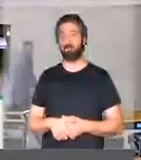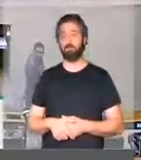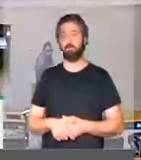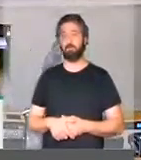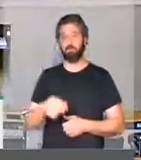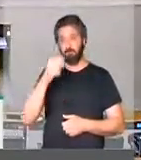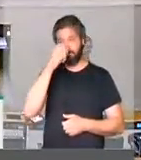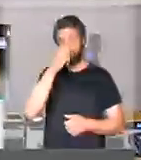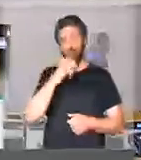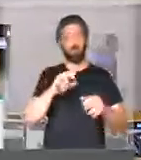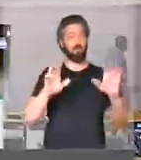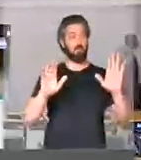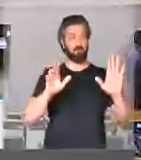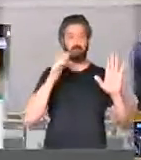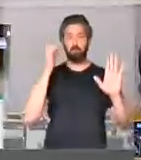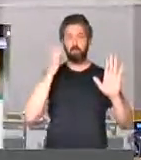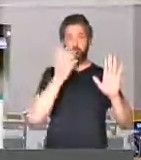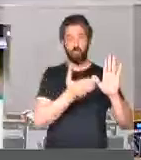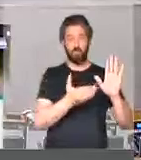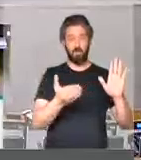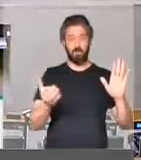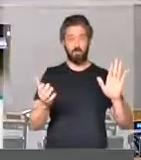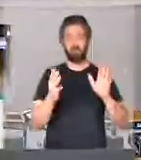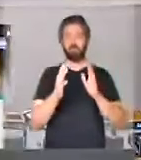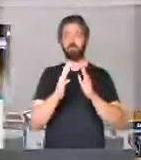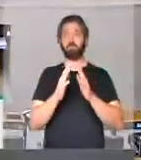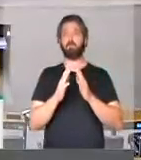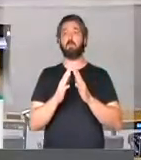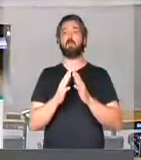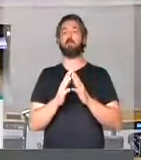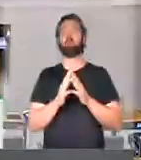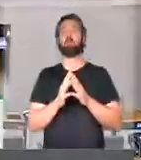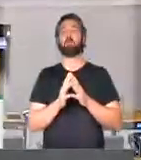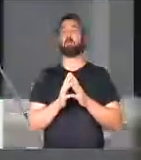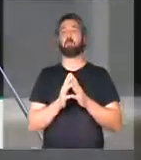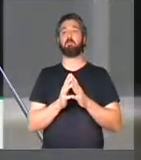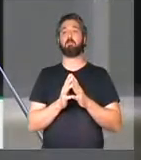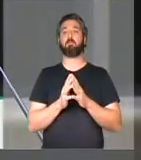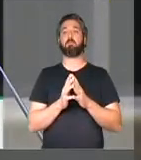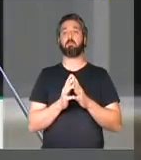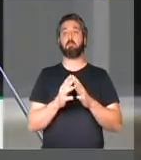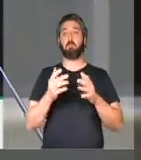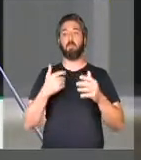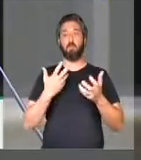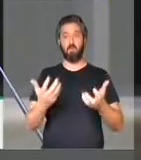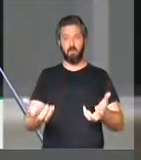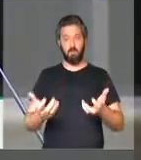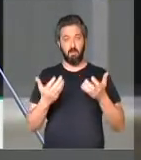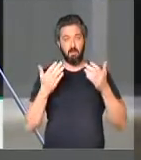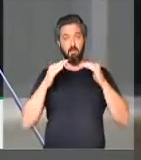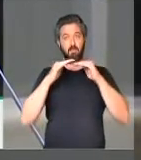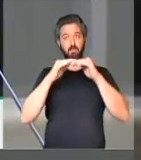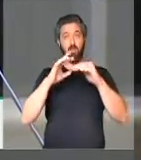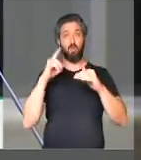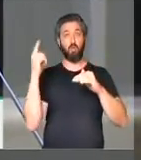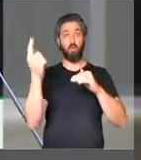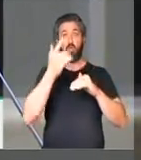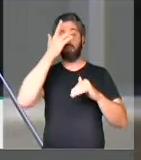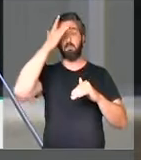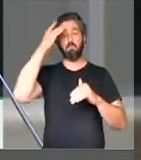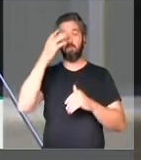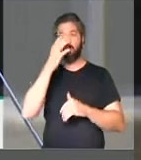Presidente, senhoras e senhores deputados, quero e a todos que têm nos